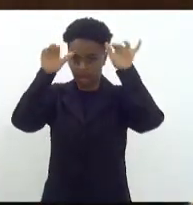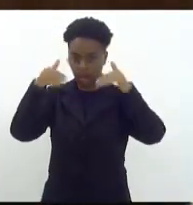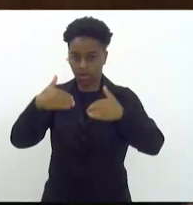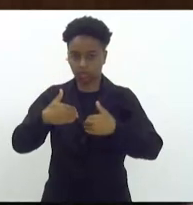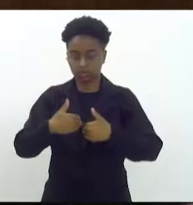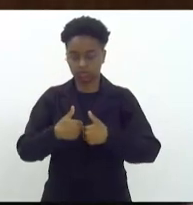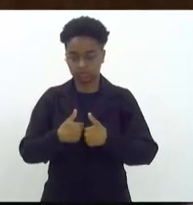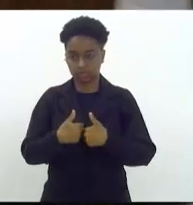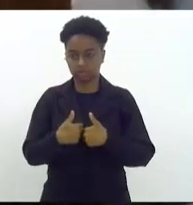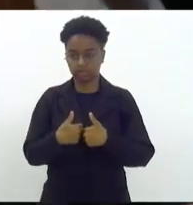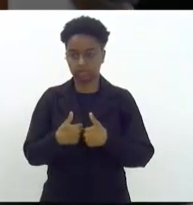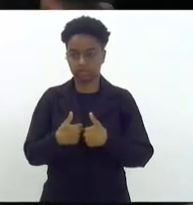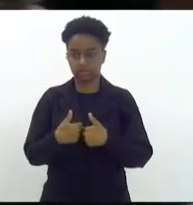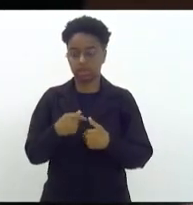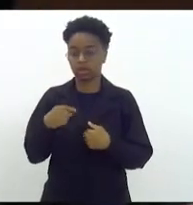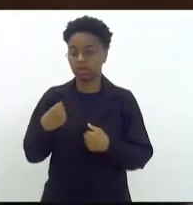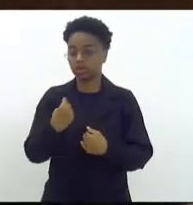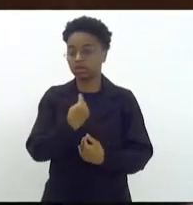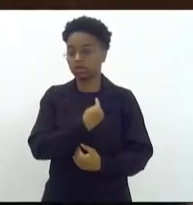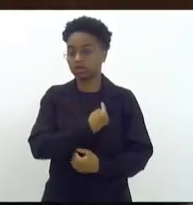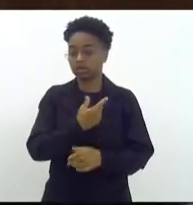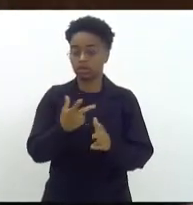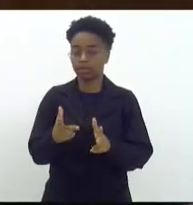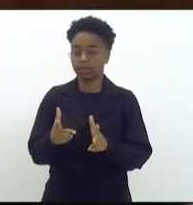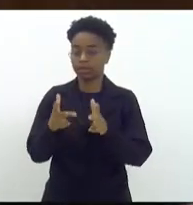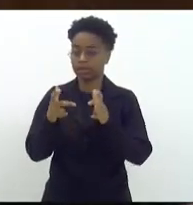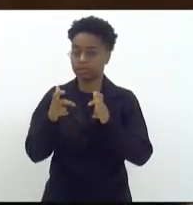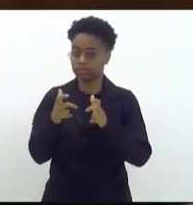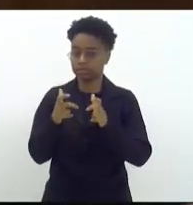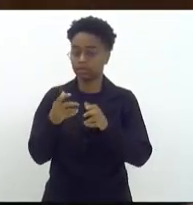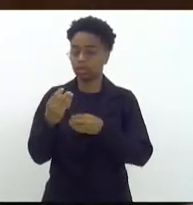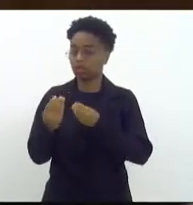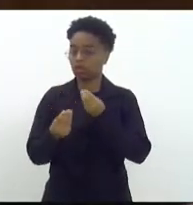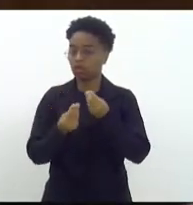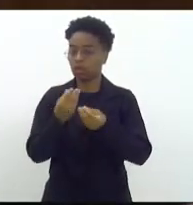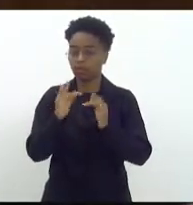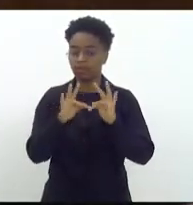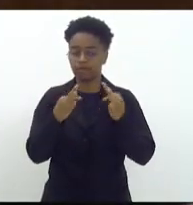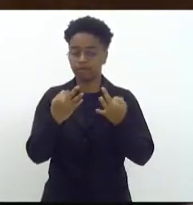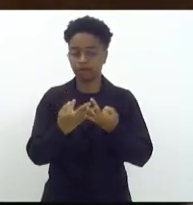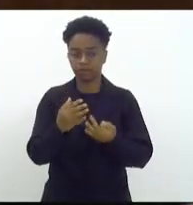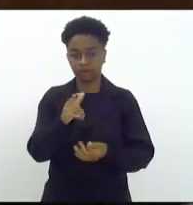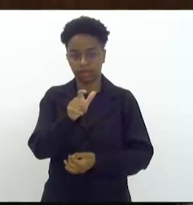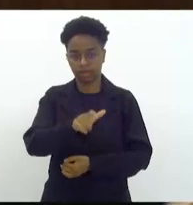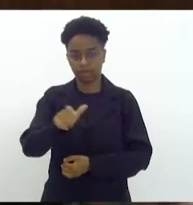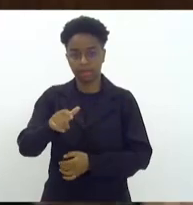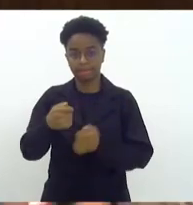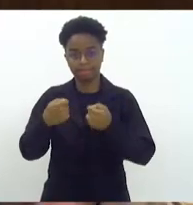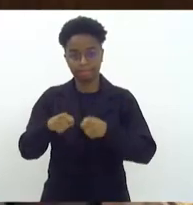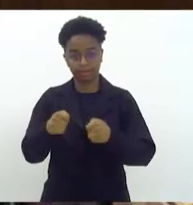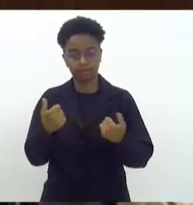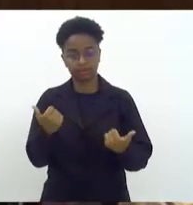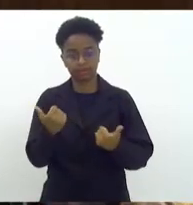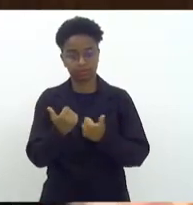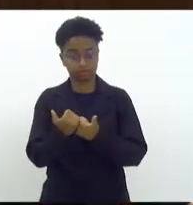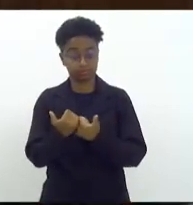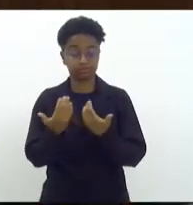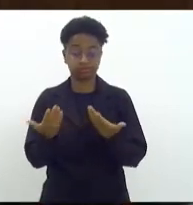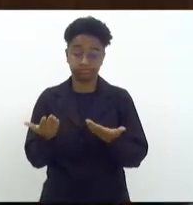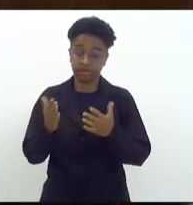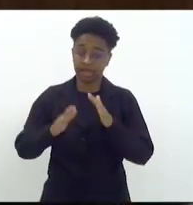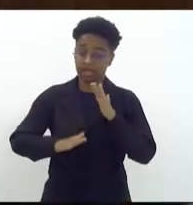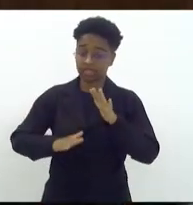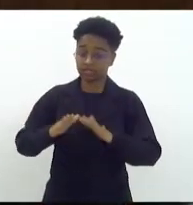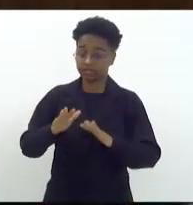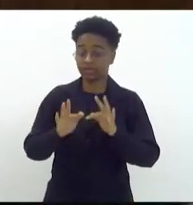autista, a gente vai ver o quanto essa família precisa de apoio. E, muitas das vezes, essa